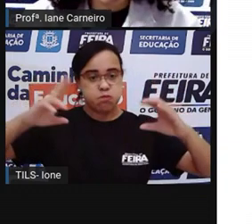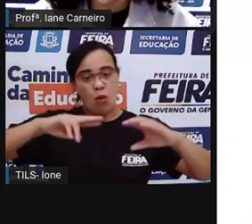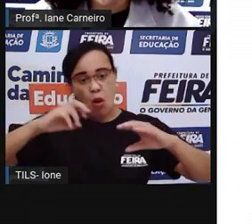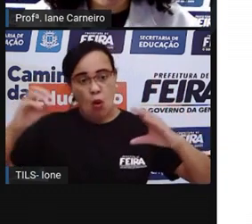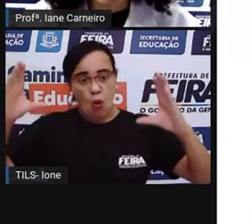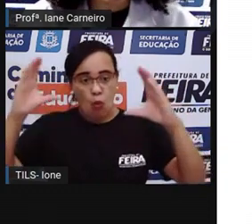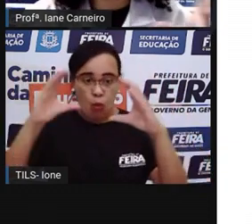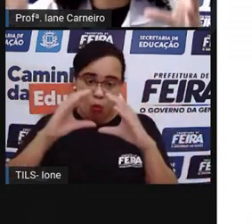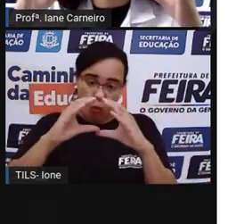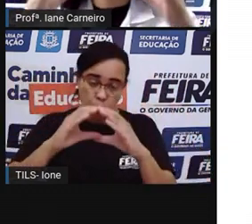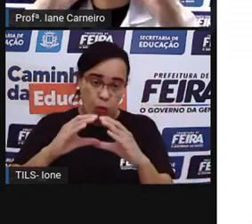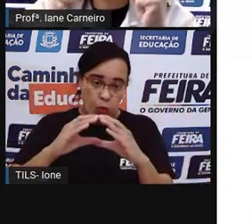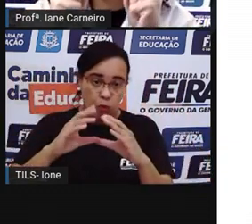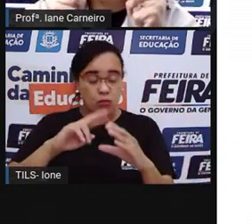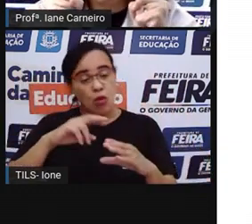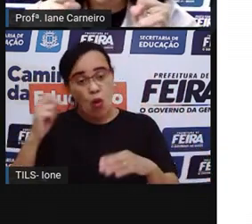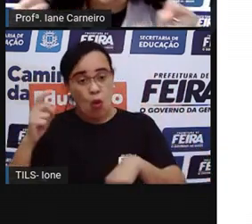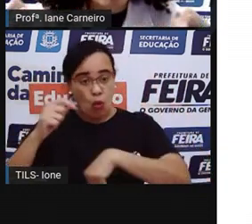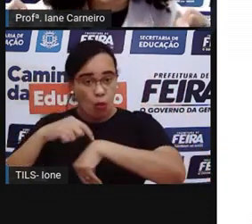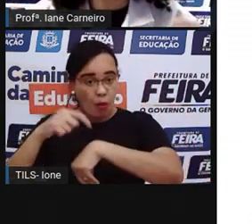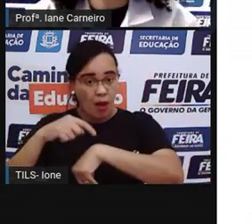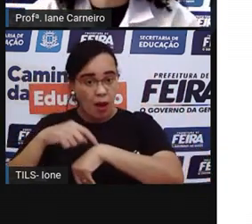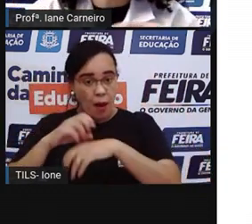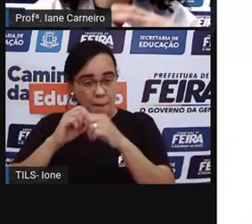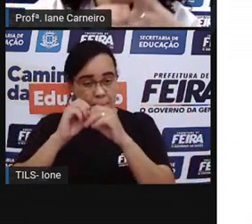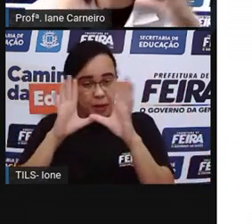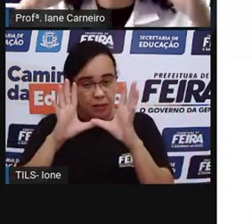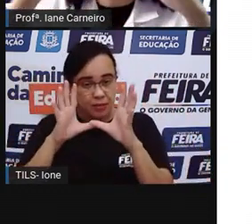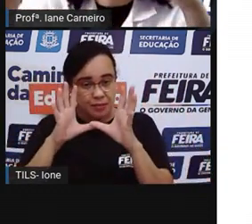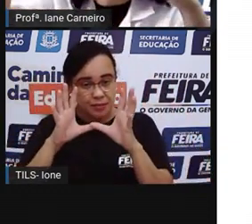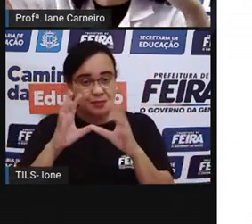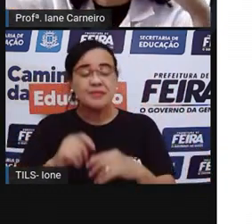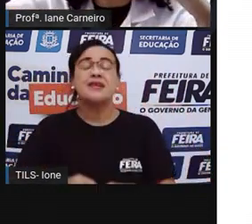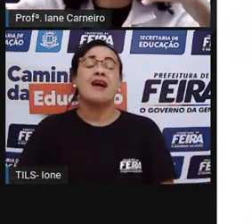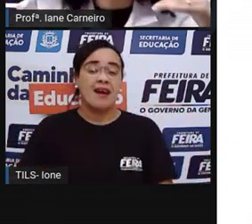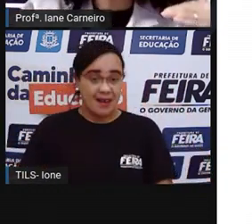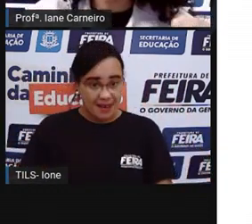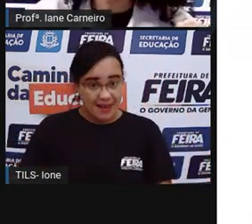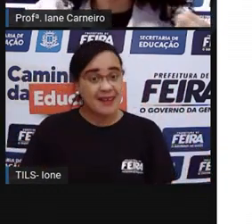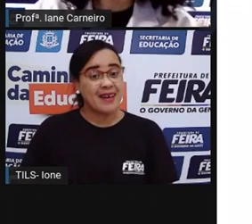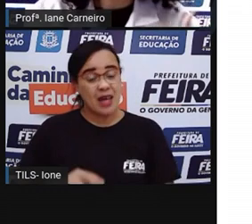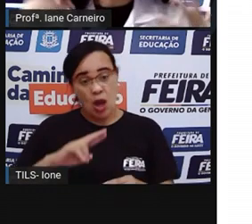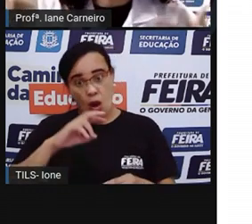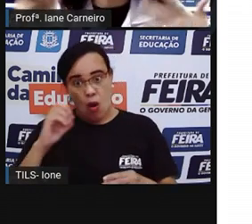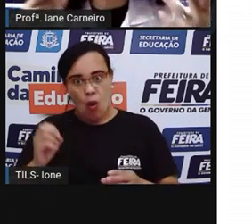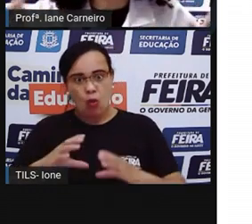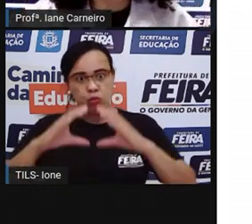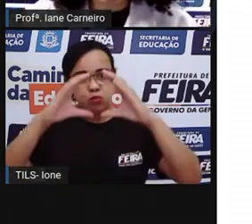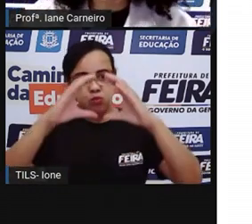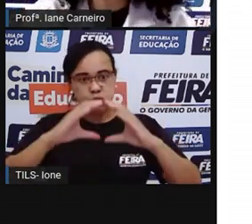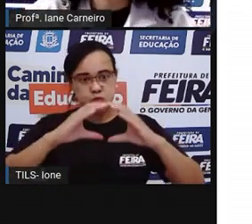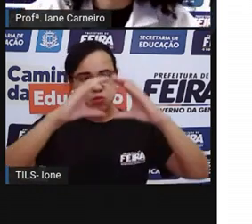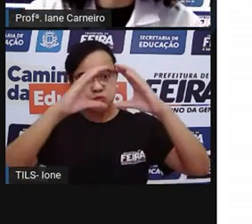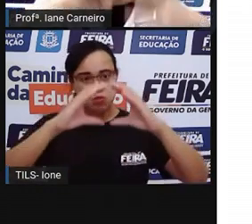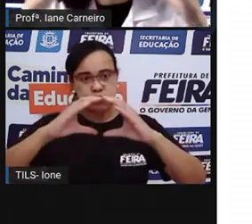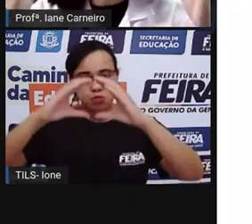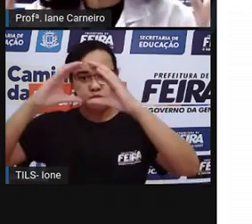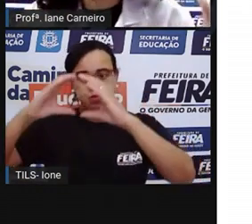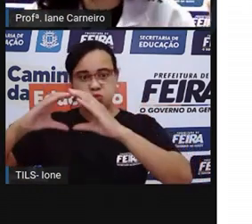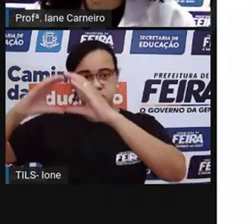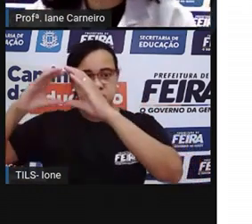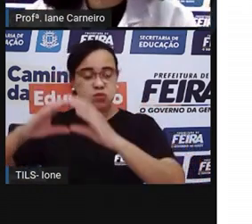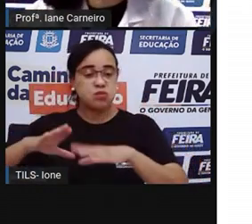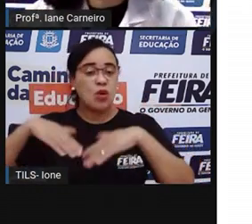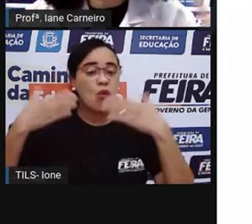demora mais tempo de estourar, né? Qual é a bola que fica mais tempo flutuando. Então, vocês podem brincar dessa forma, ou